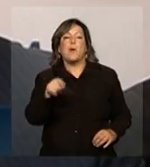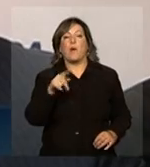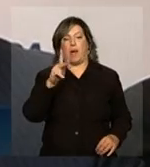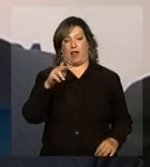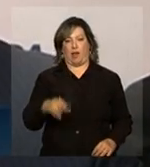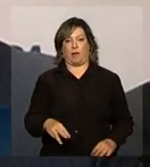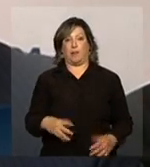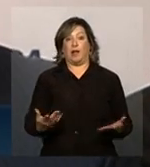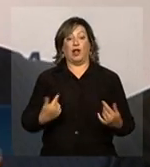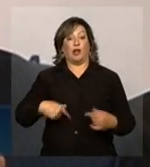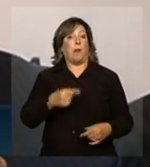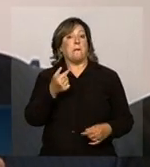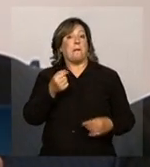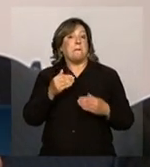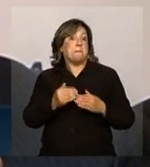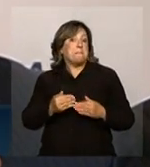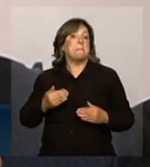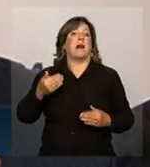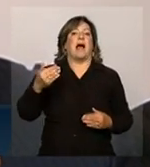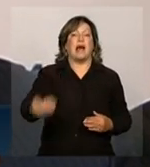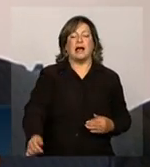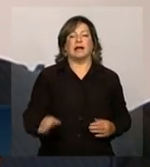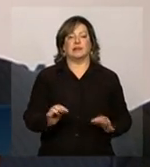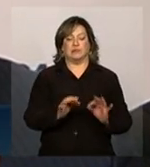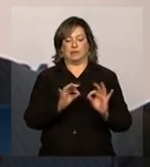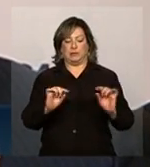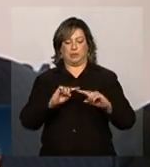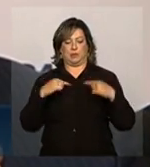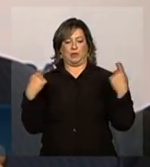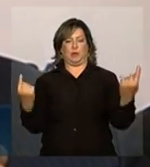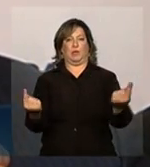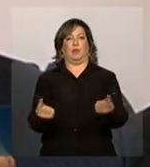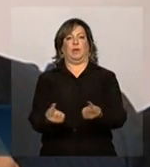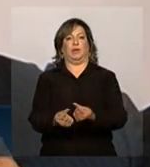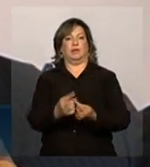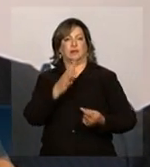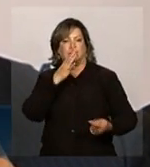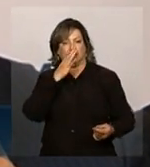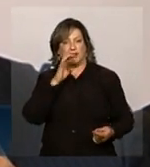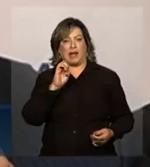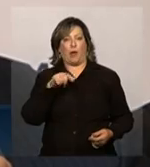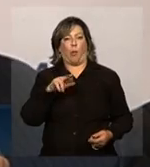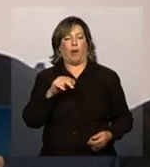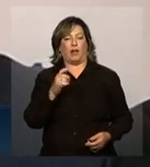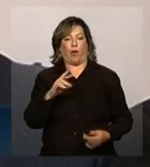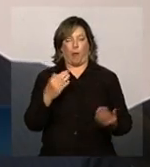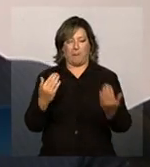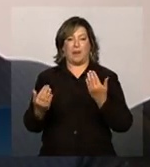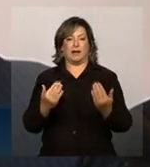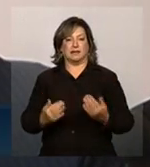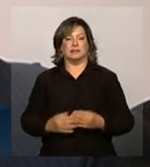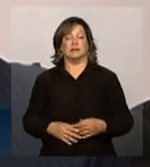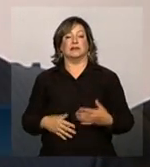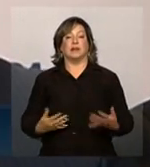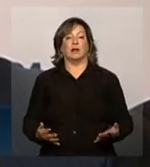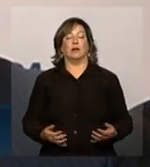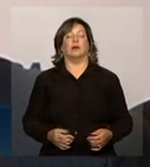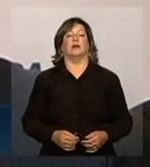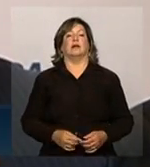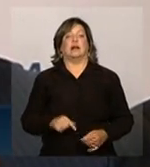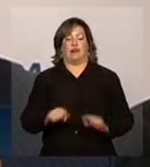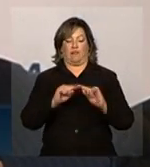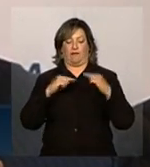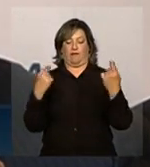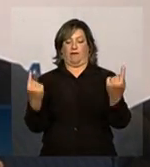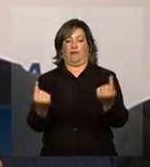um pouco mais que o perímetro do globo da Terra na linha do Equador. Sobre a faixa de servidão da linha,